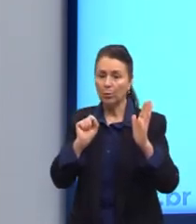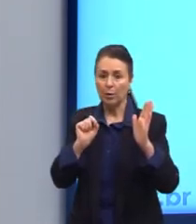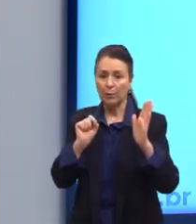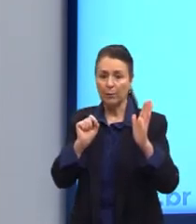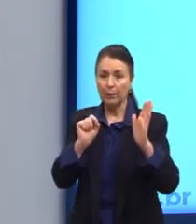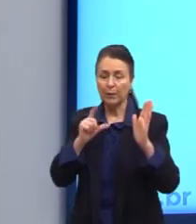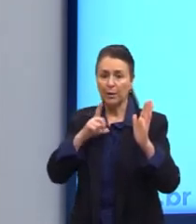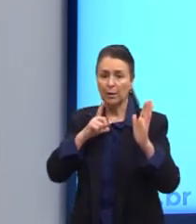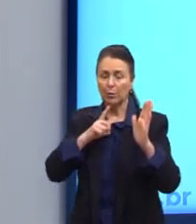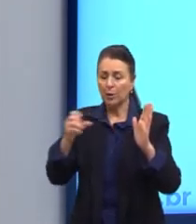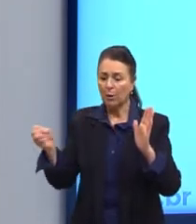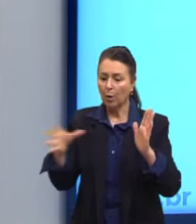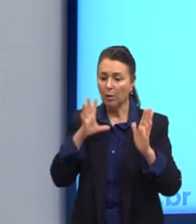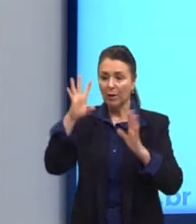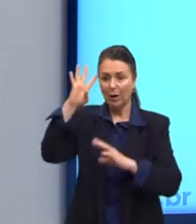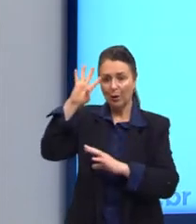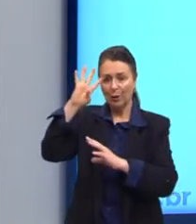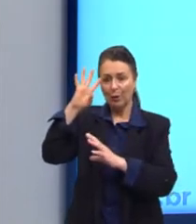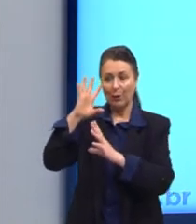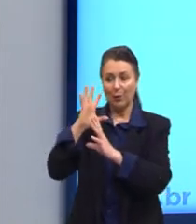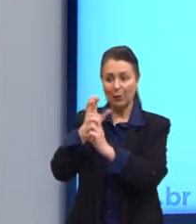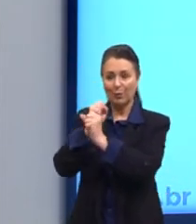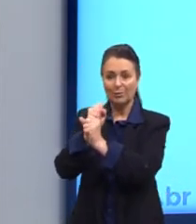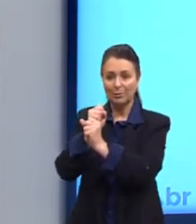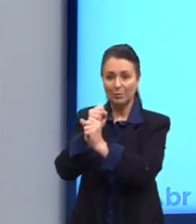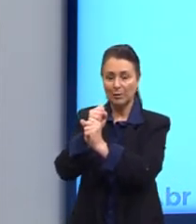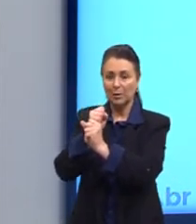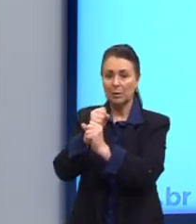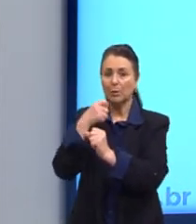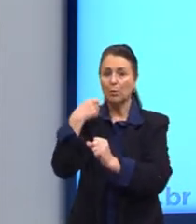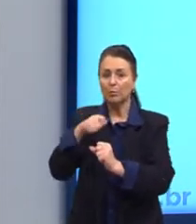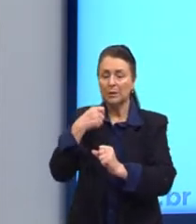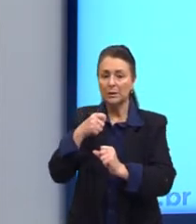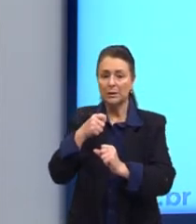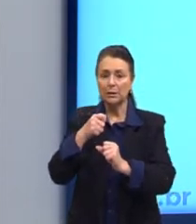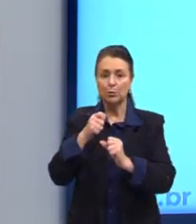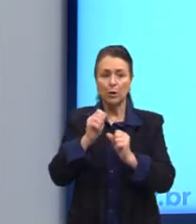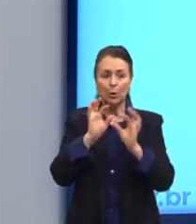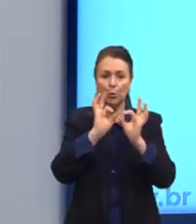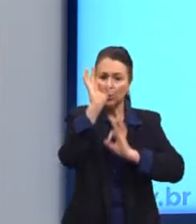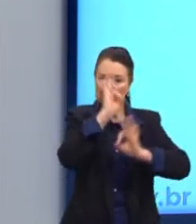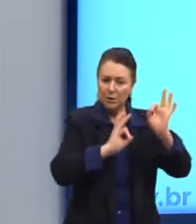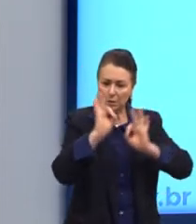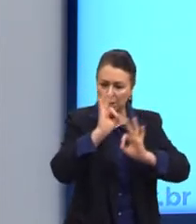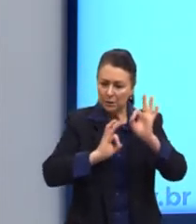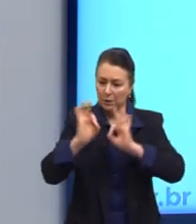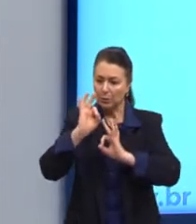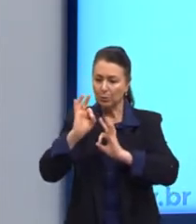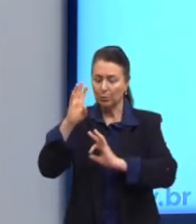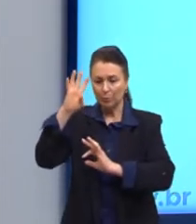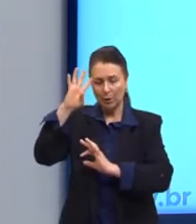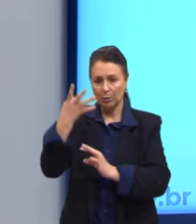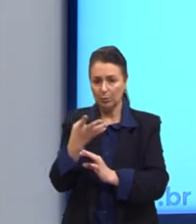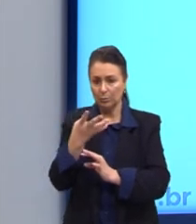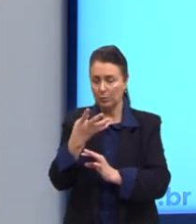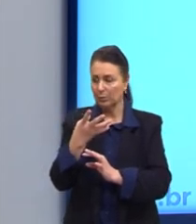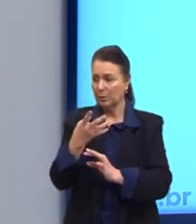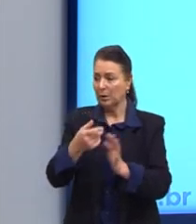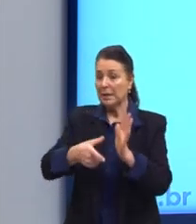leva a uma nova conclusão. Eu preciso ter essas amarras para as novas conclusões. E as premissas são